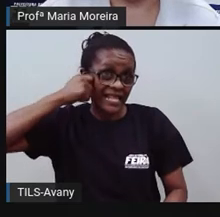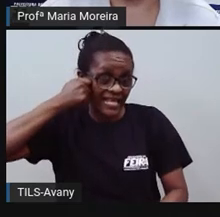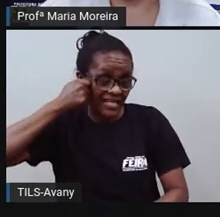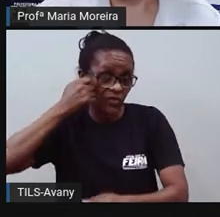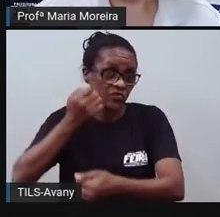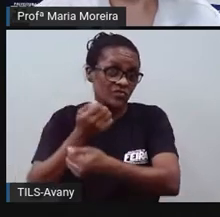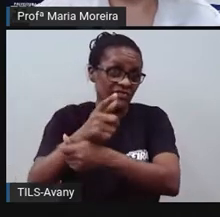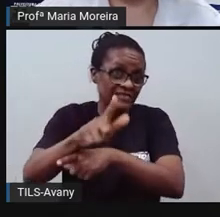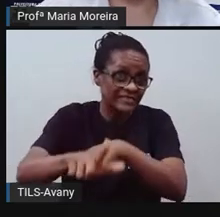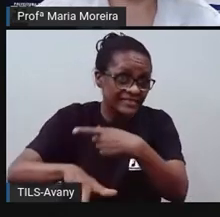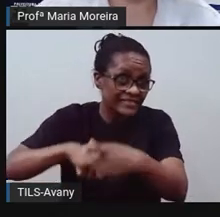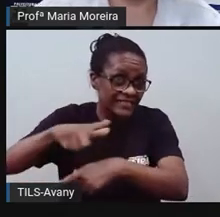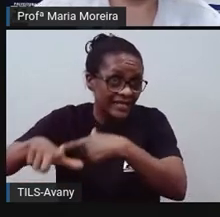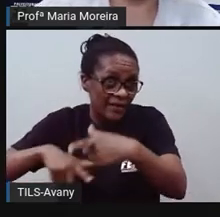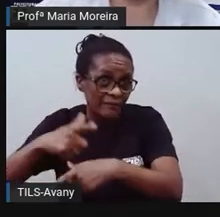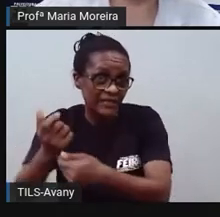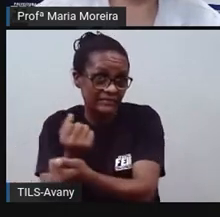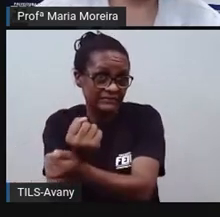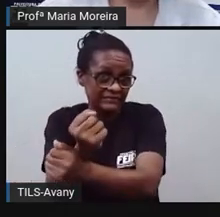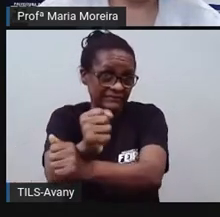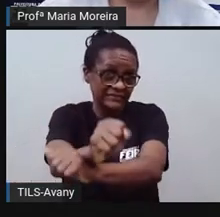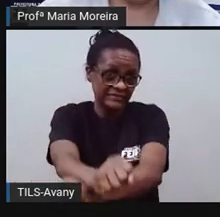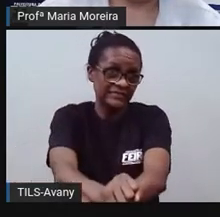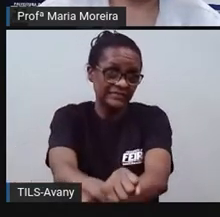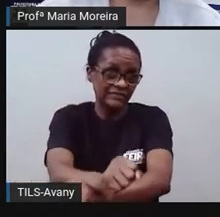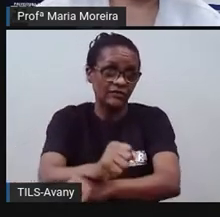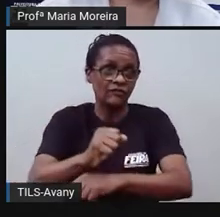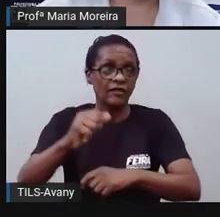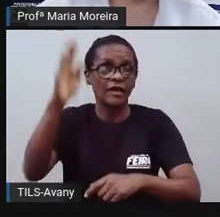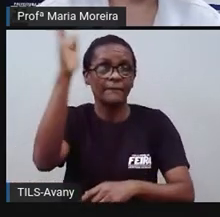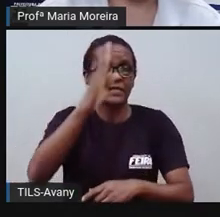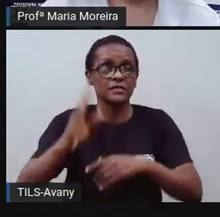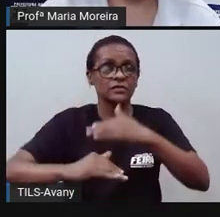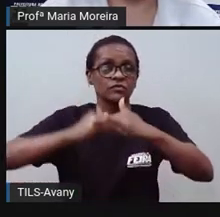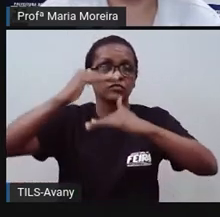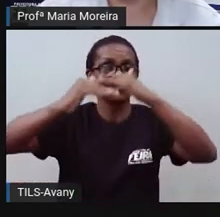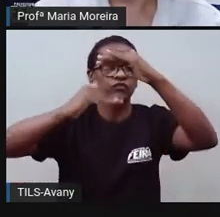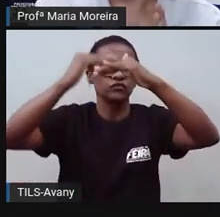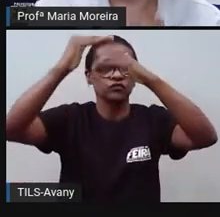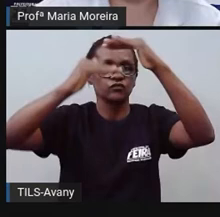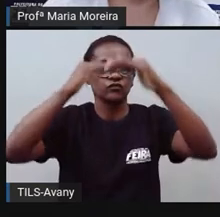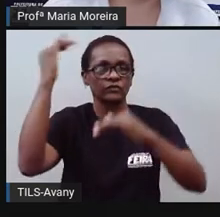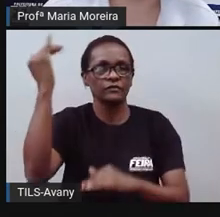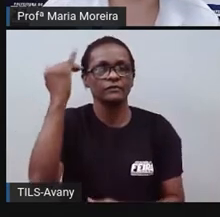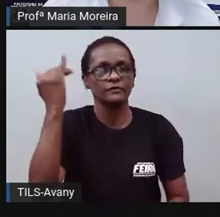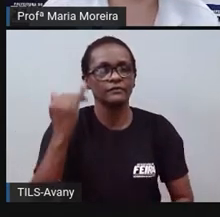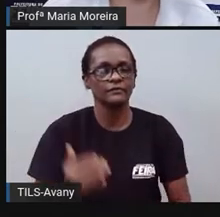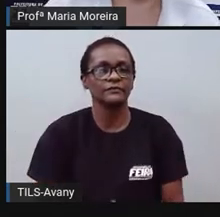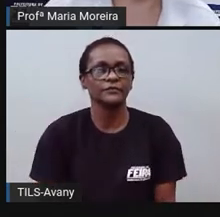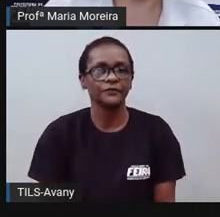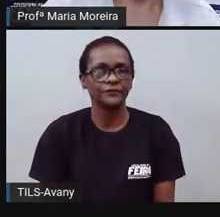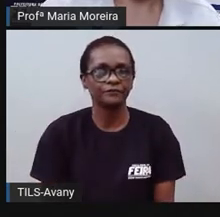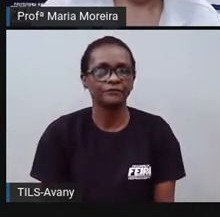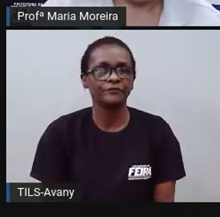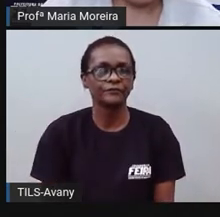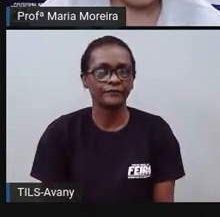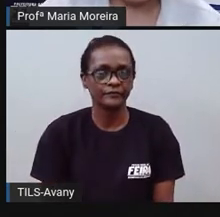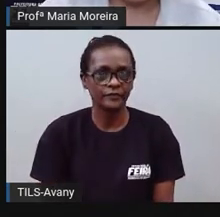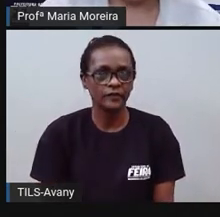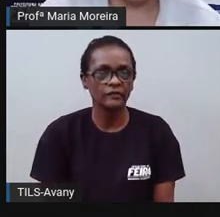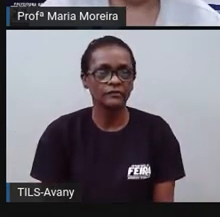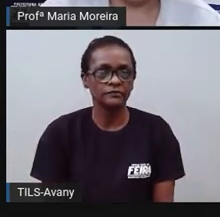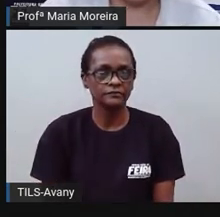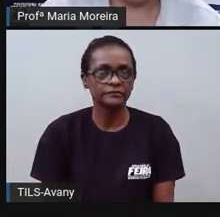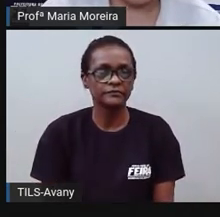anos. Muito tempo, né? Isso, muito tempo de uma coisa que a gente já sabe que não é nada bacana. E aí,